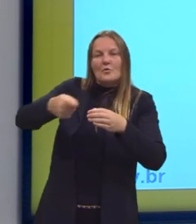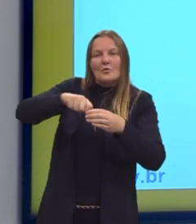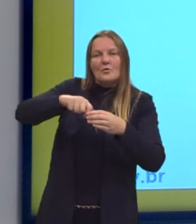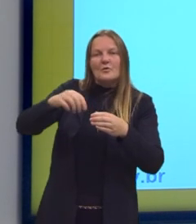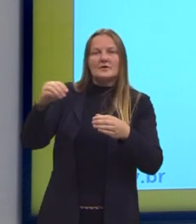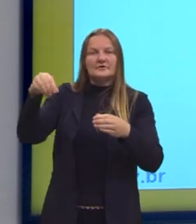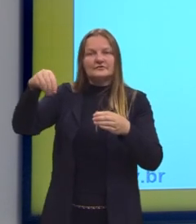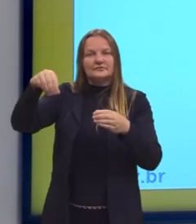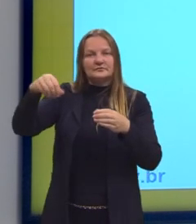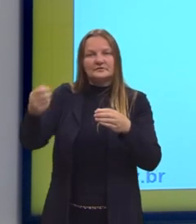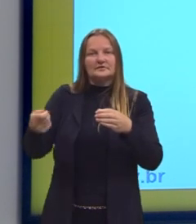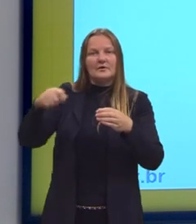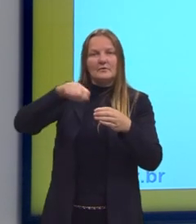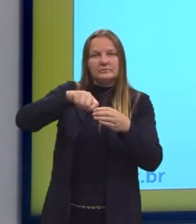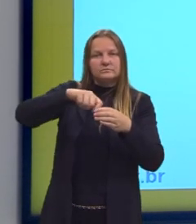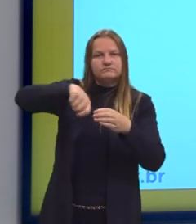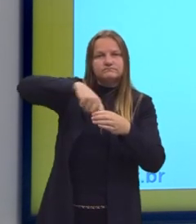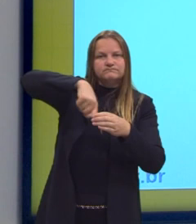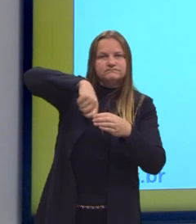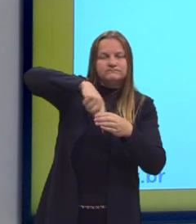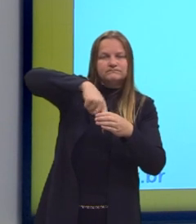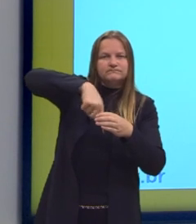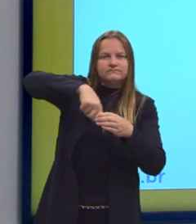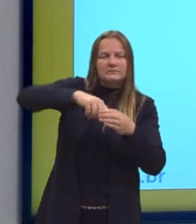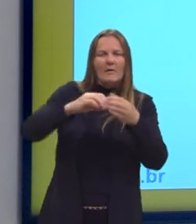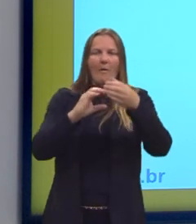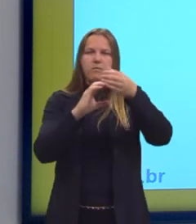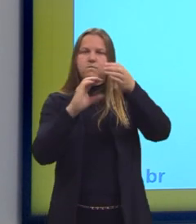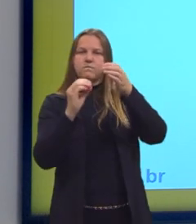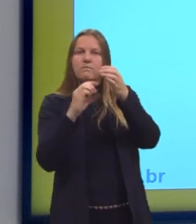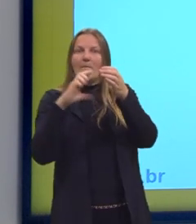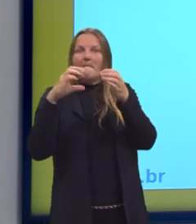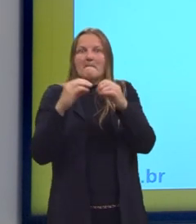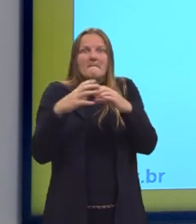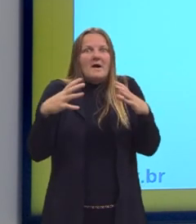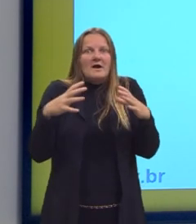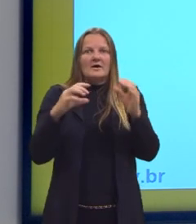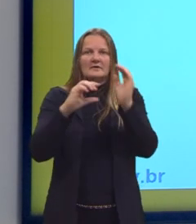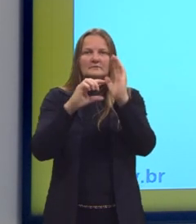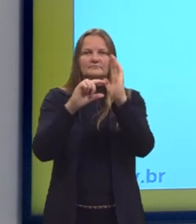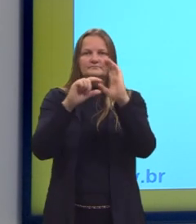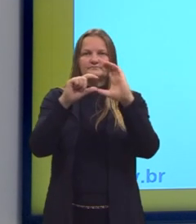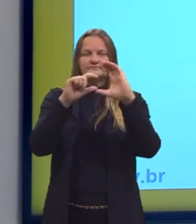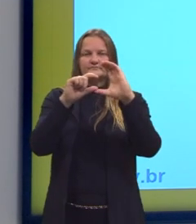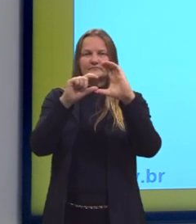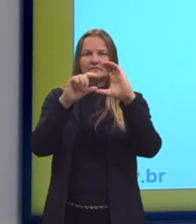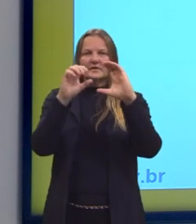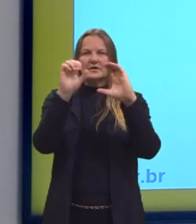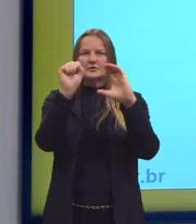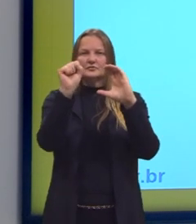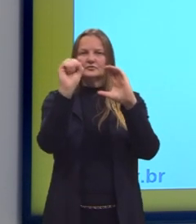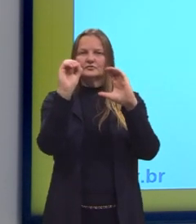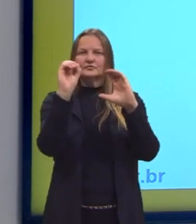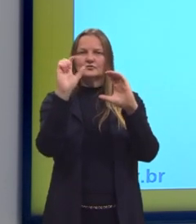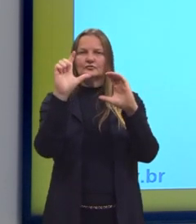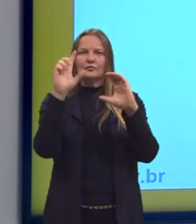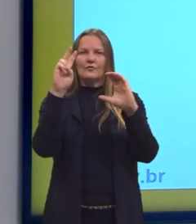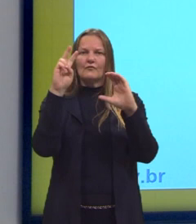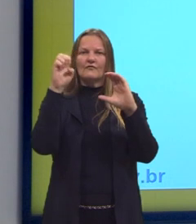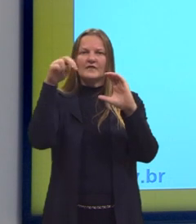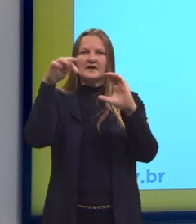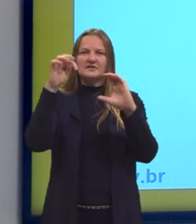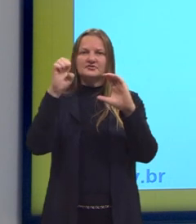substância que vai estar normalmente em maior quantidade, que é conhecida como solvente, ela